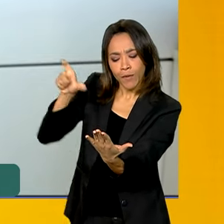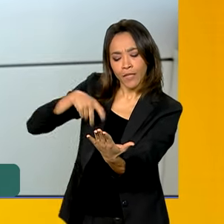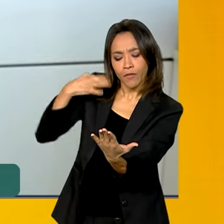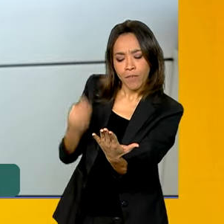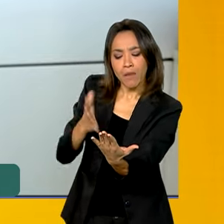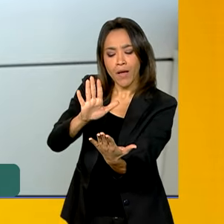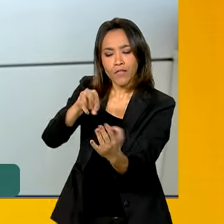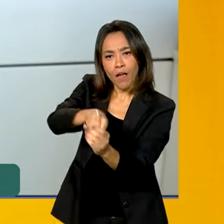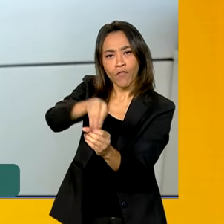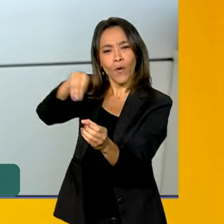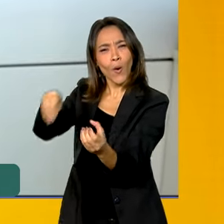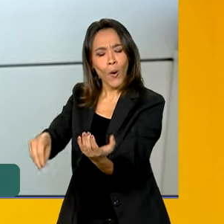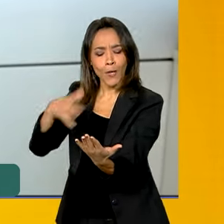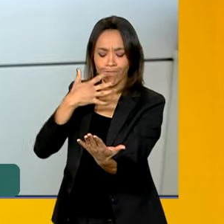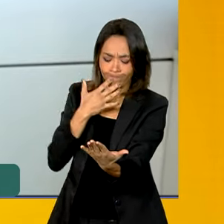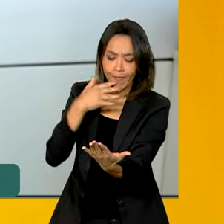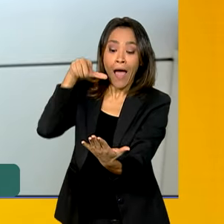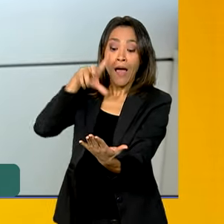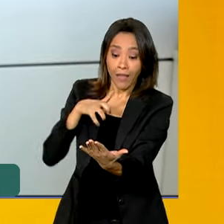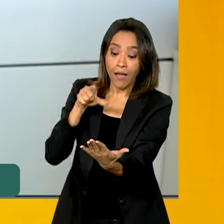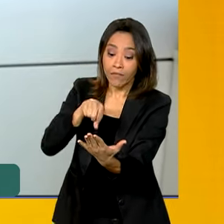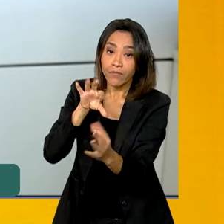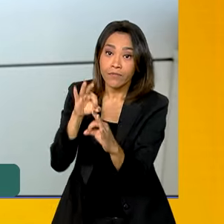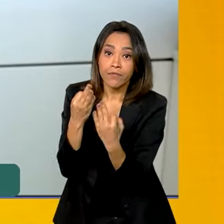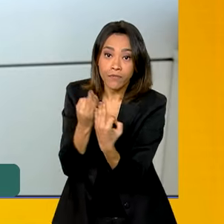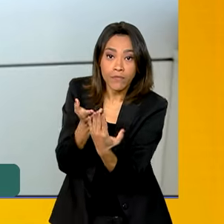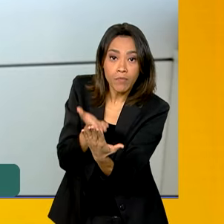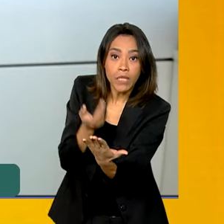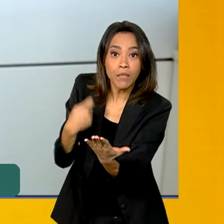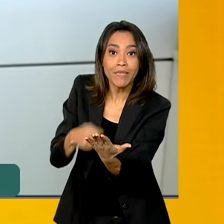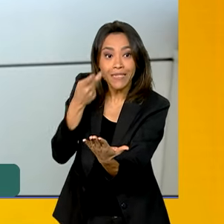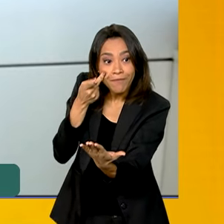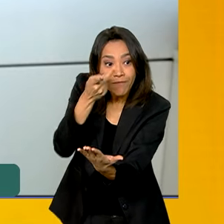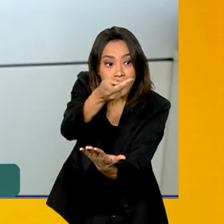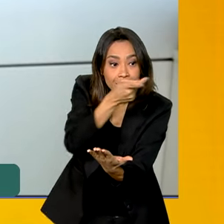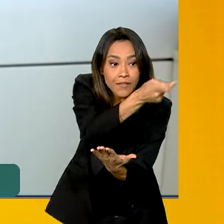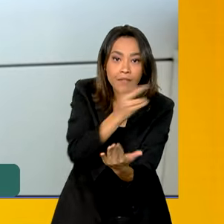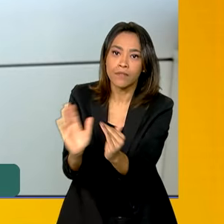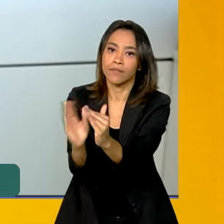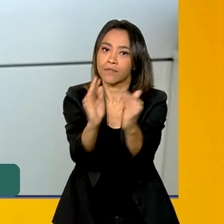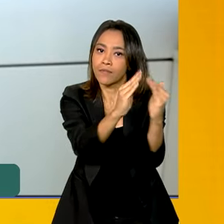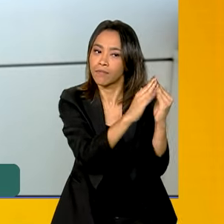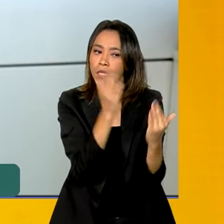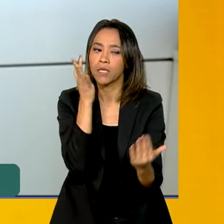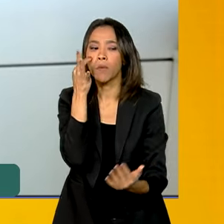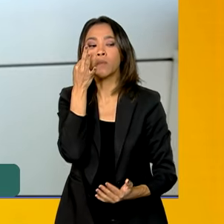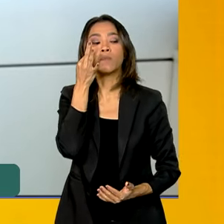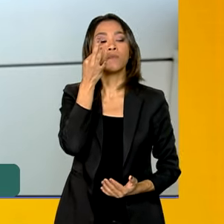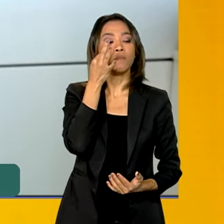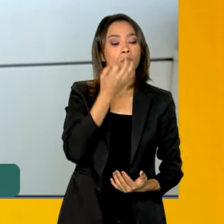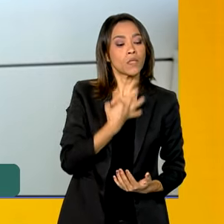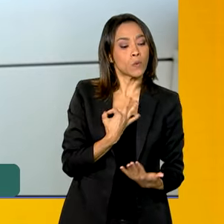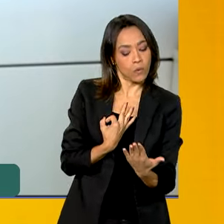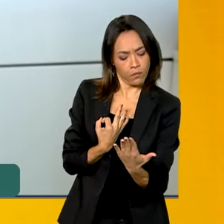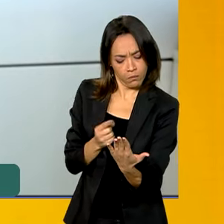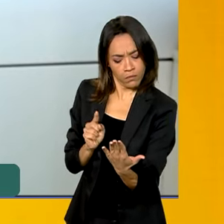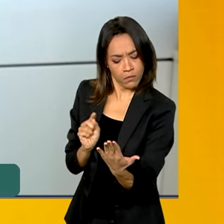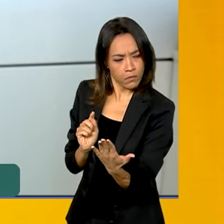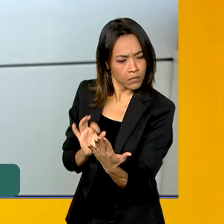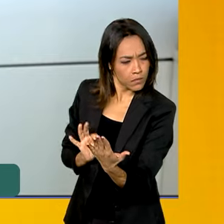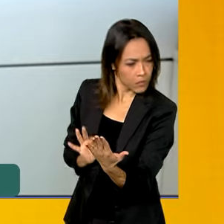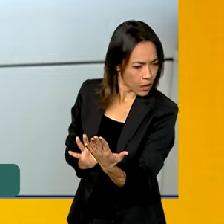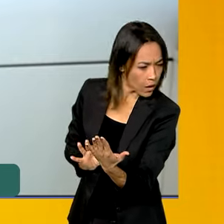fora? Se tem famílias que precisam ter visitas domiciliares para fazer verificação cadastral em